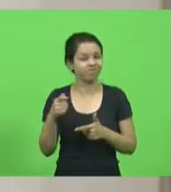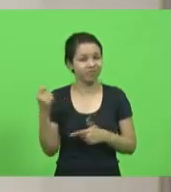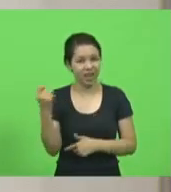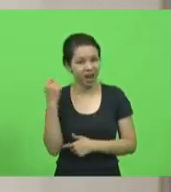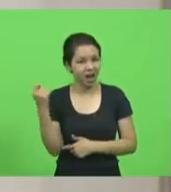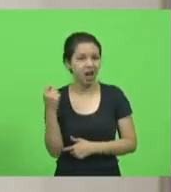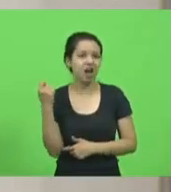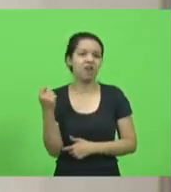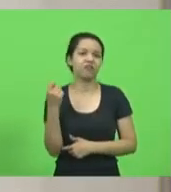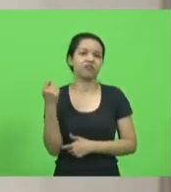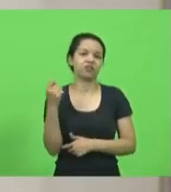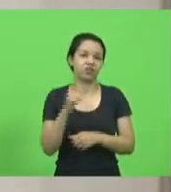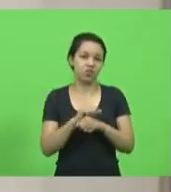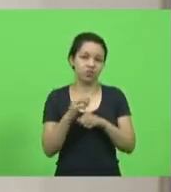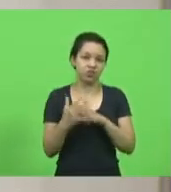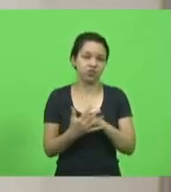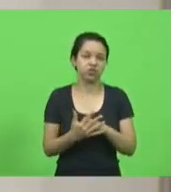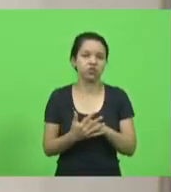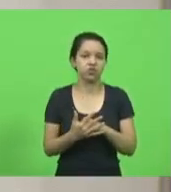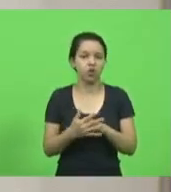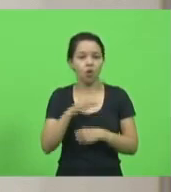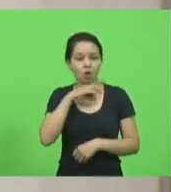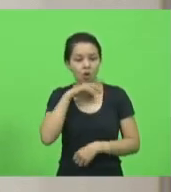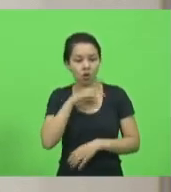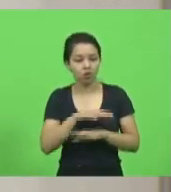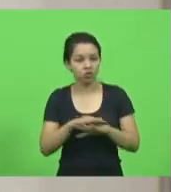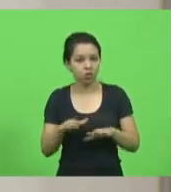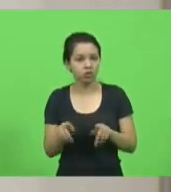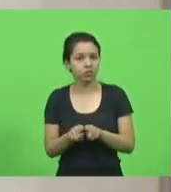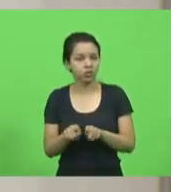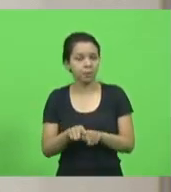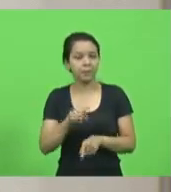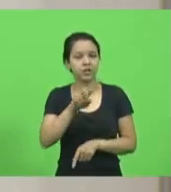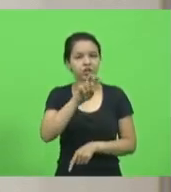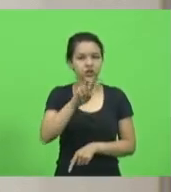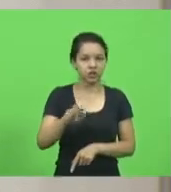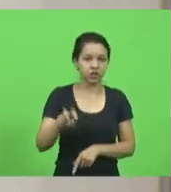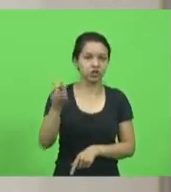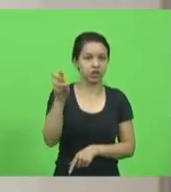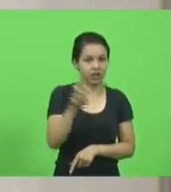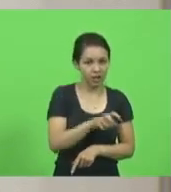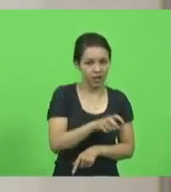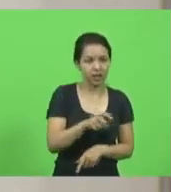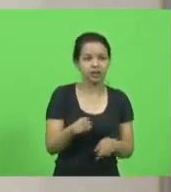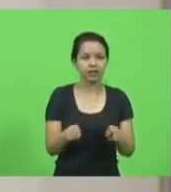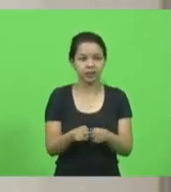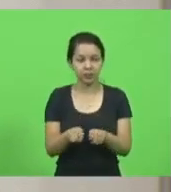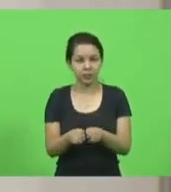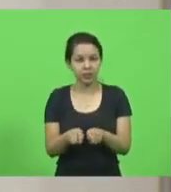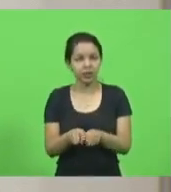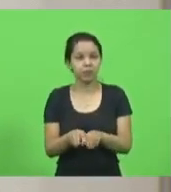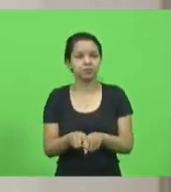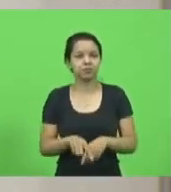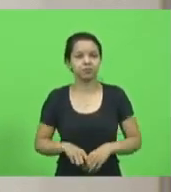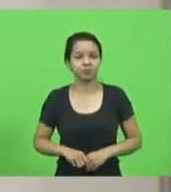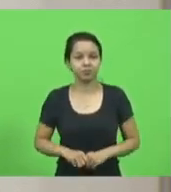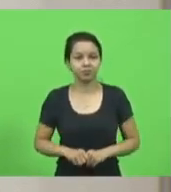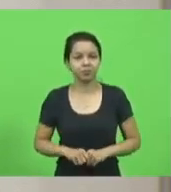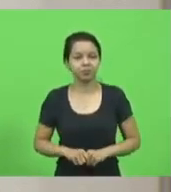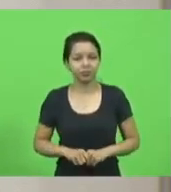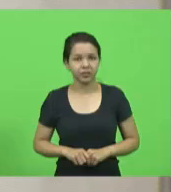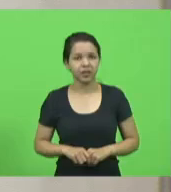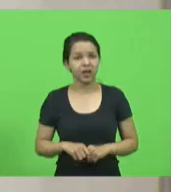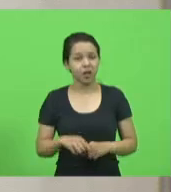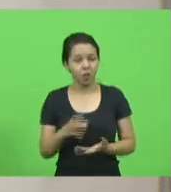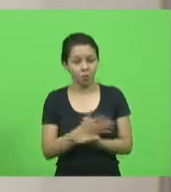bem disse, não só em Concórdia, mas também o hospital de Xancherê, Xancherê, inclusive, levando pessoas, tendo que